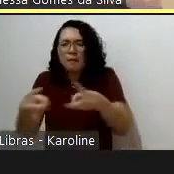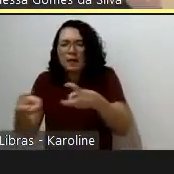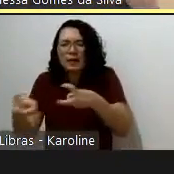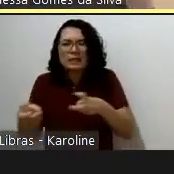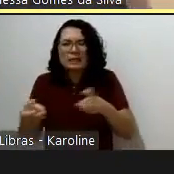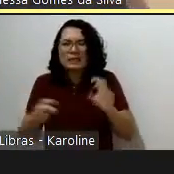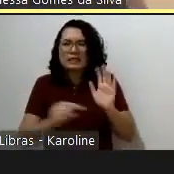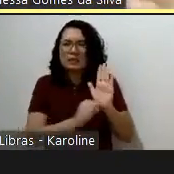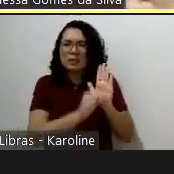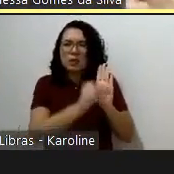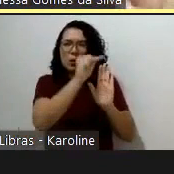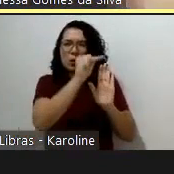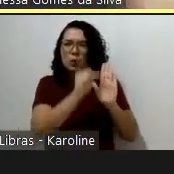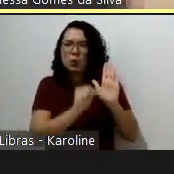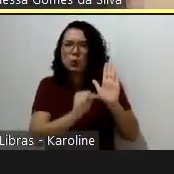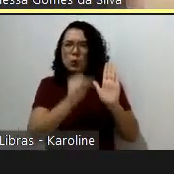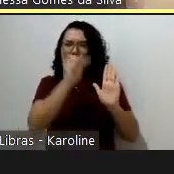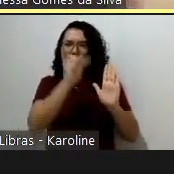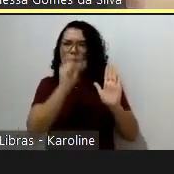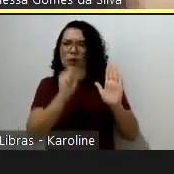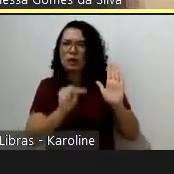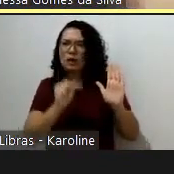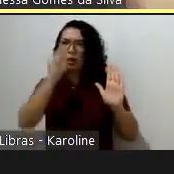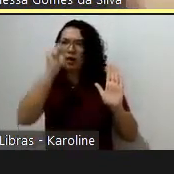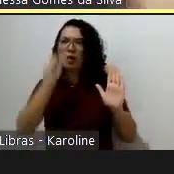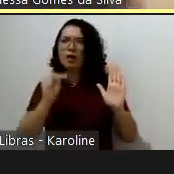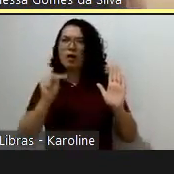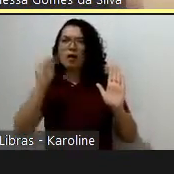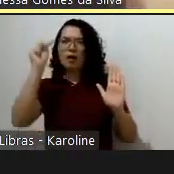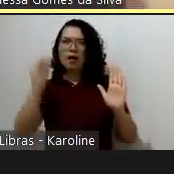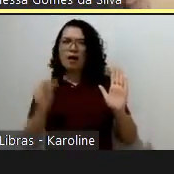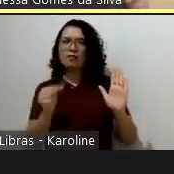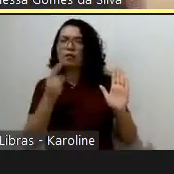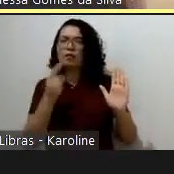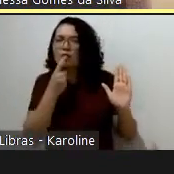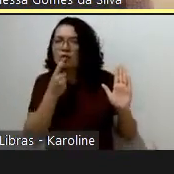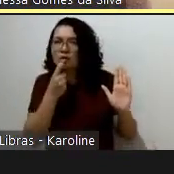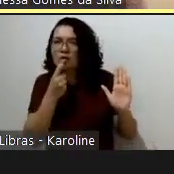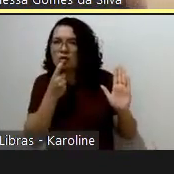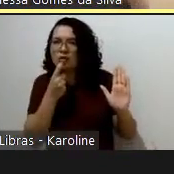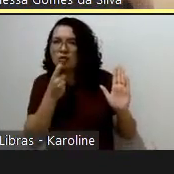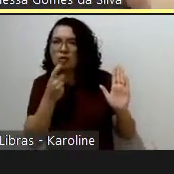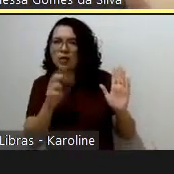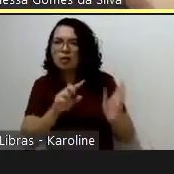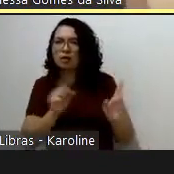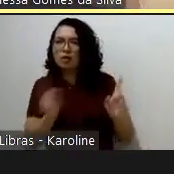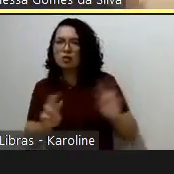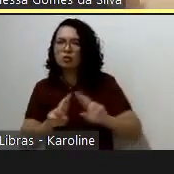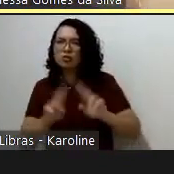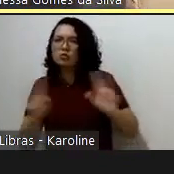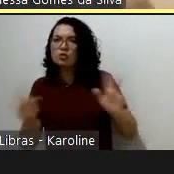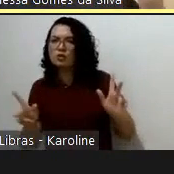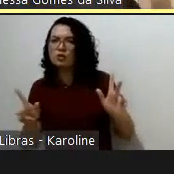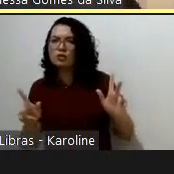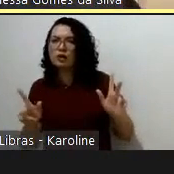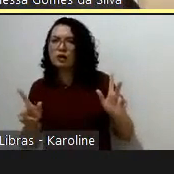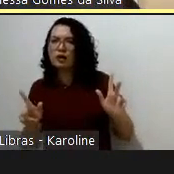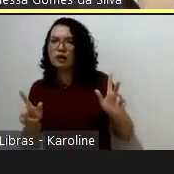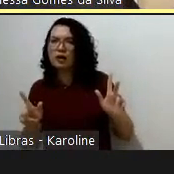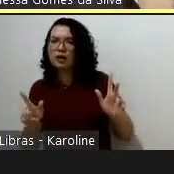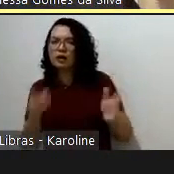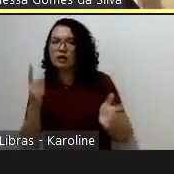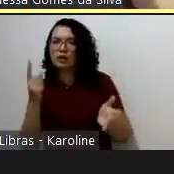entre o impacto incorporado que está ali em vermelhinho e o impacto operacional que é o tradicionalmente tratado por